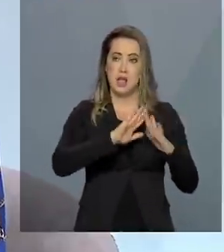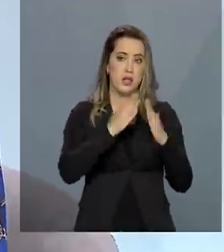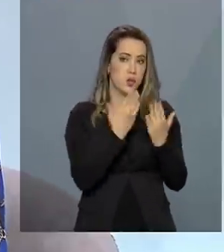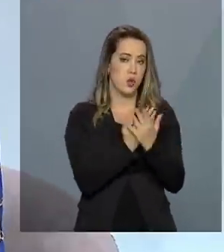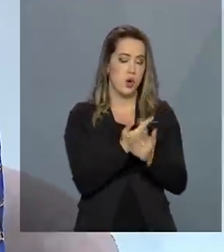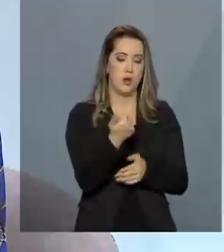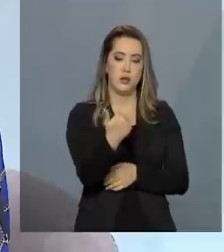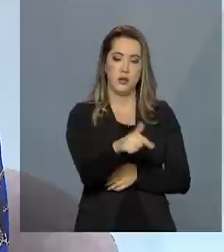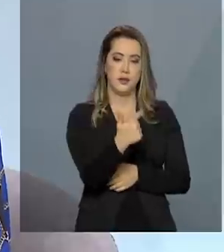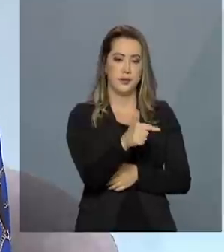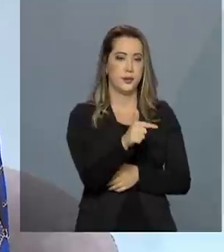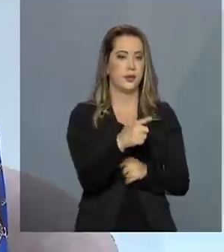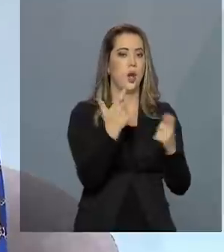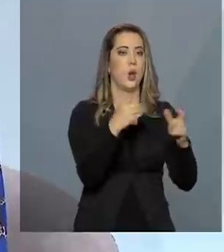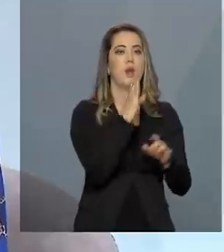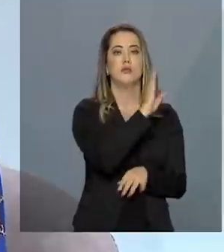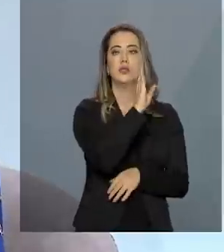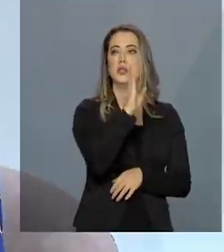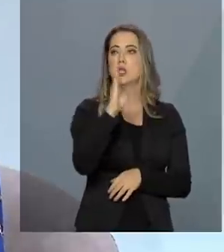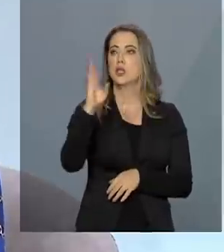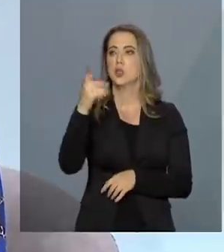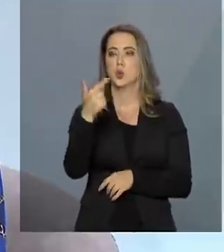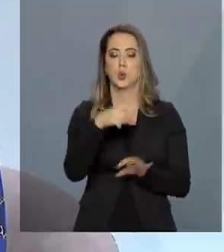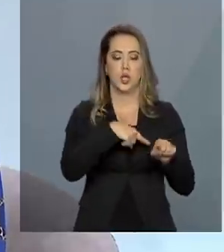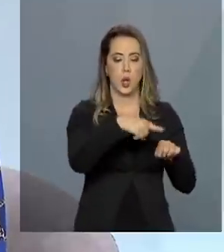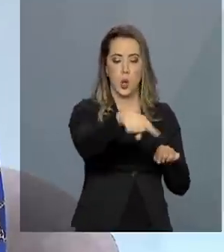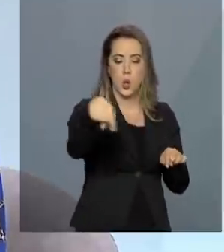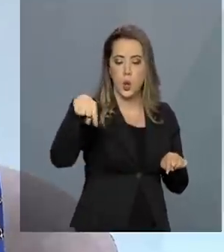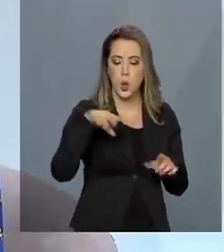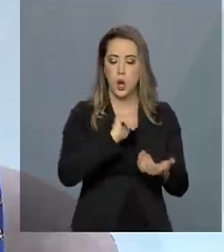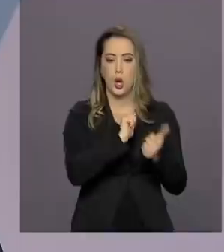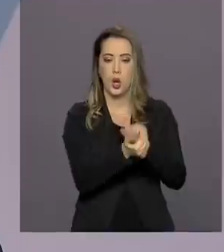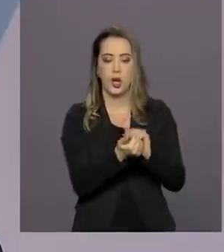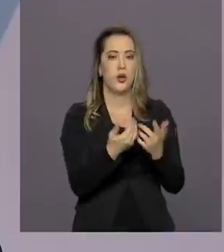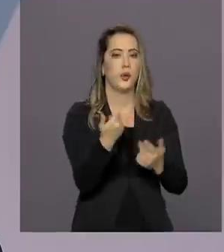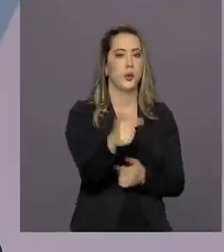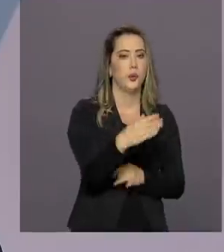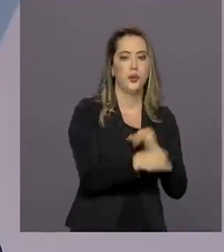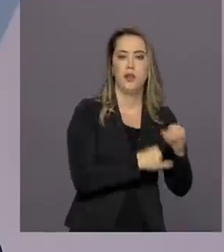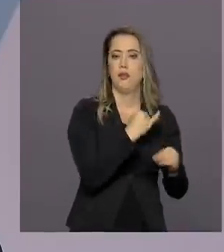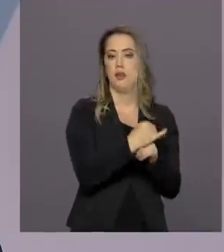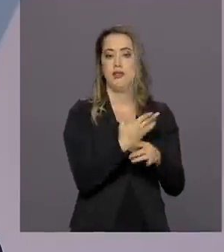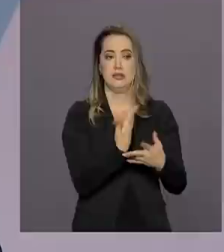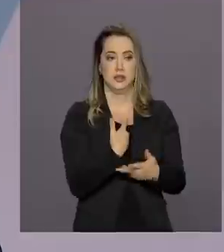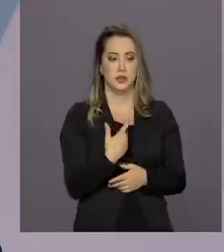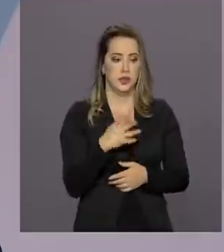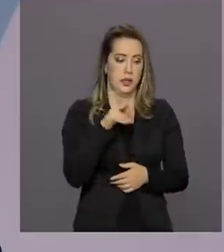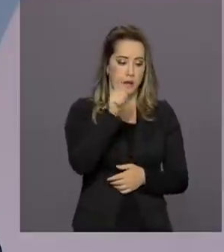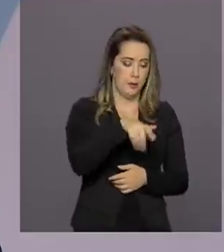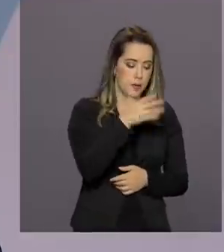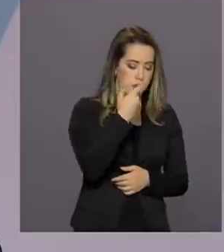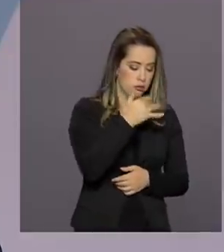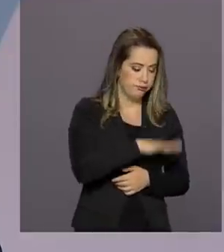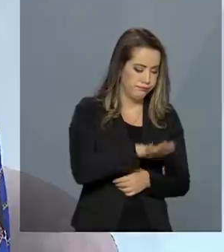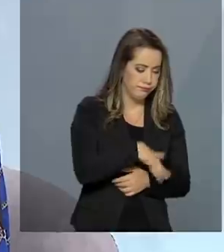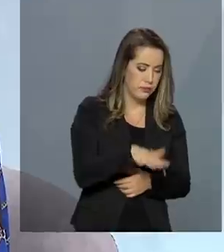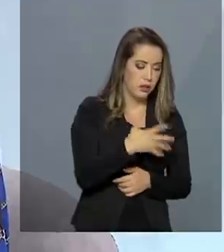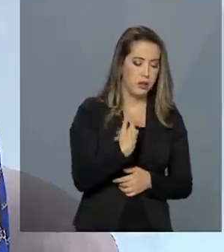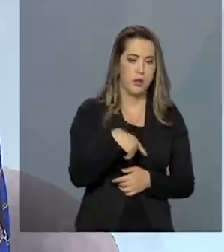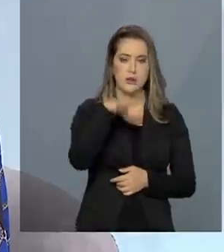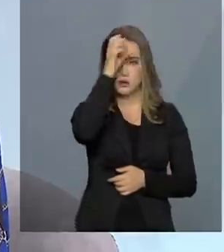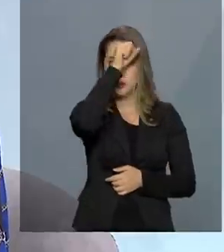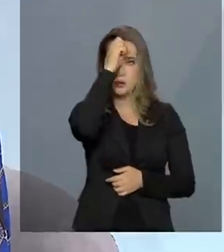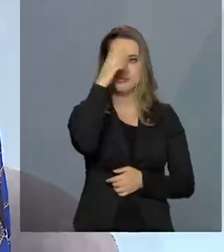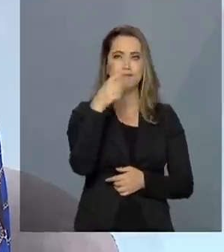não tem bibliotecas, não tem quadras, não tem internet, e isso afeta a educação dos